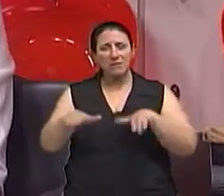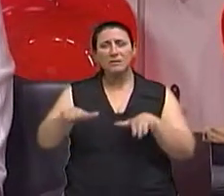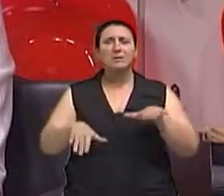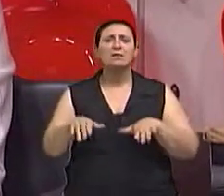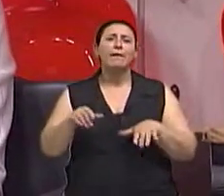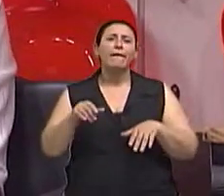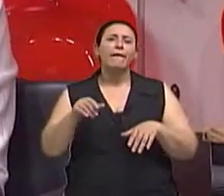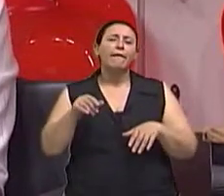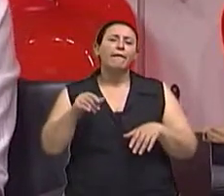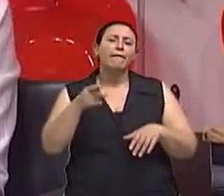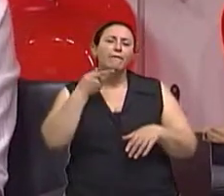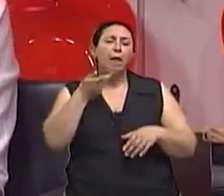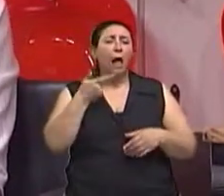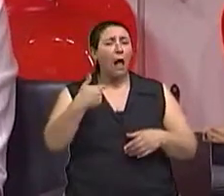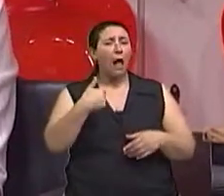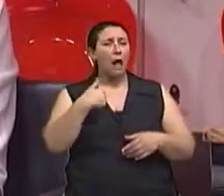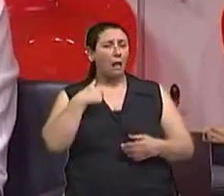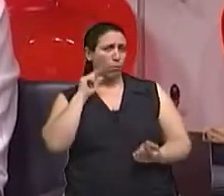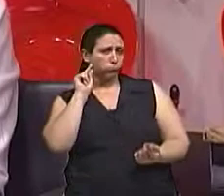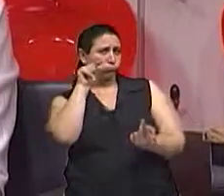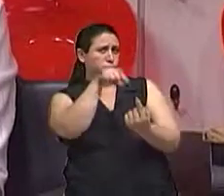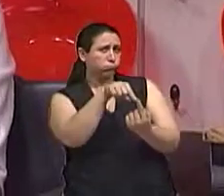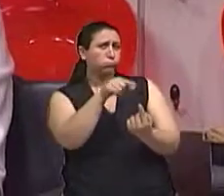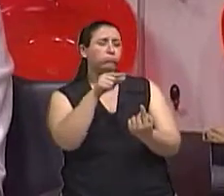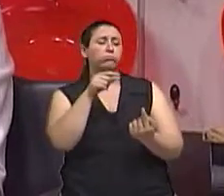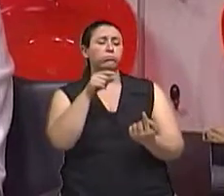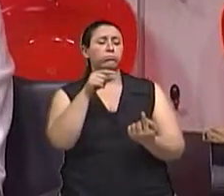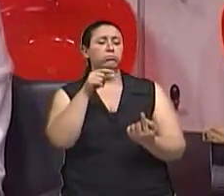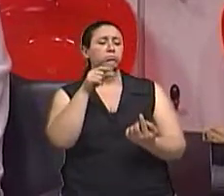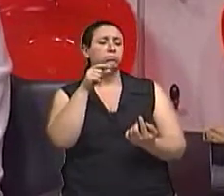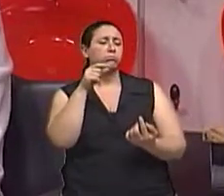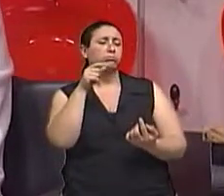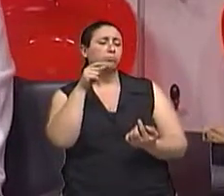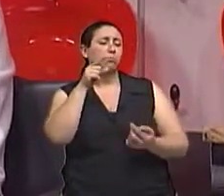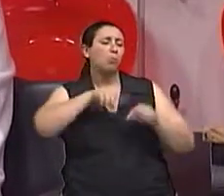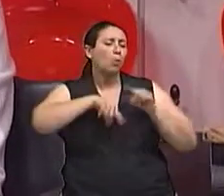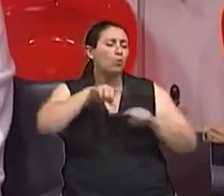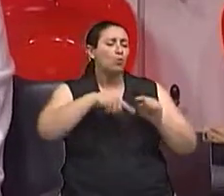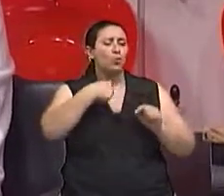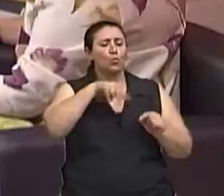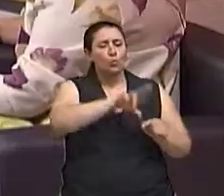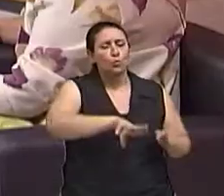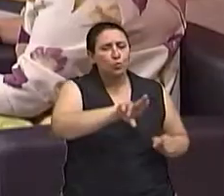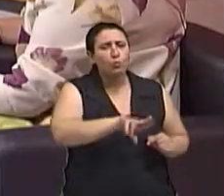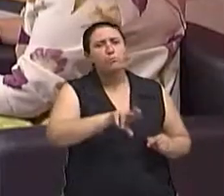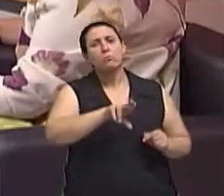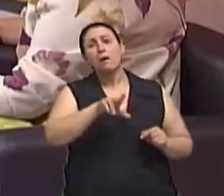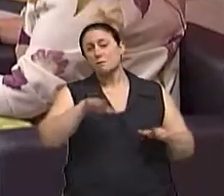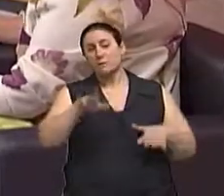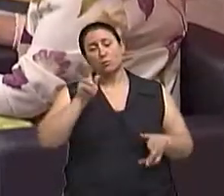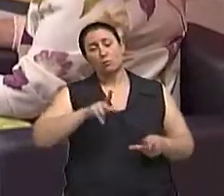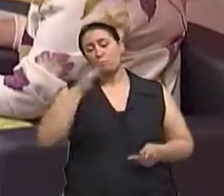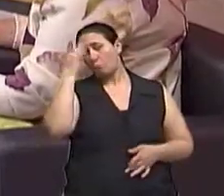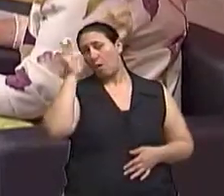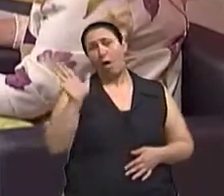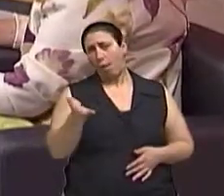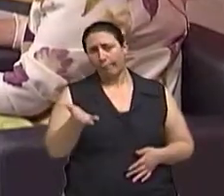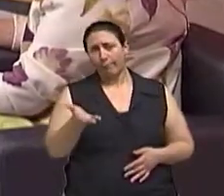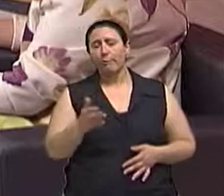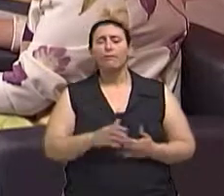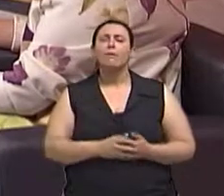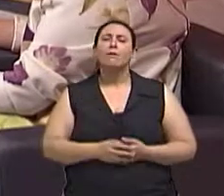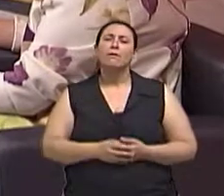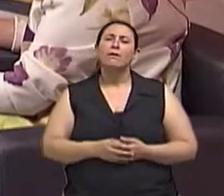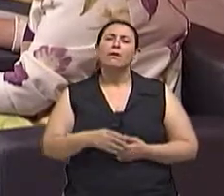né? E essa pessoa pode ter uma alergia escondida de algum componente. E ela não sabe nem... E ela não sabe, por exemplo,